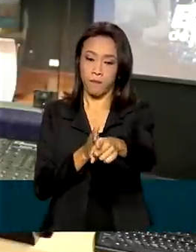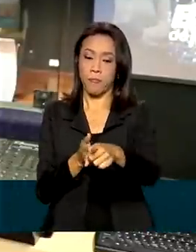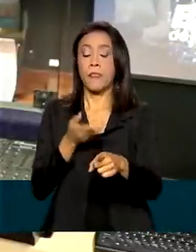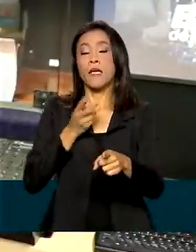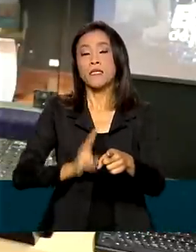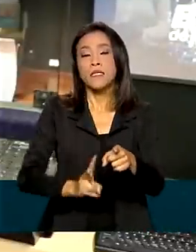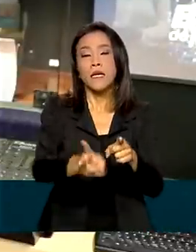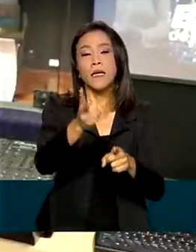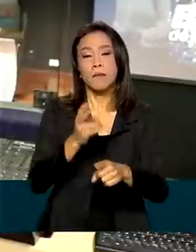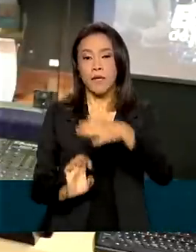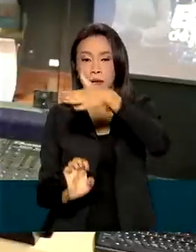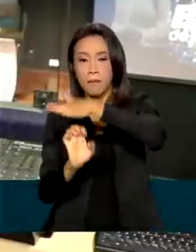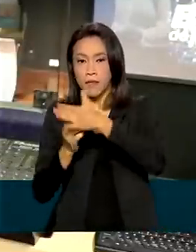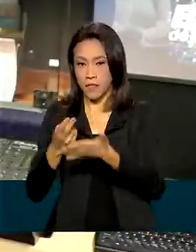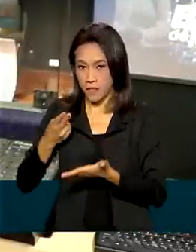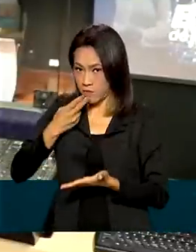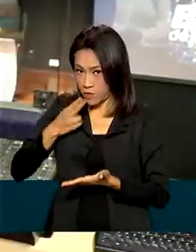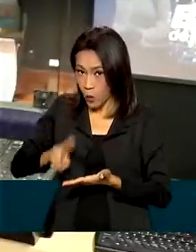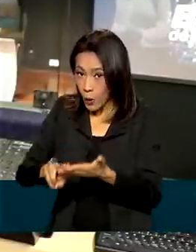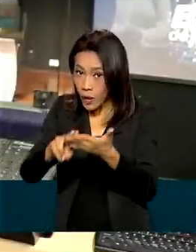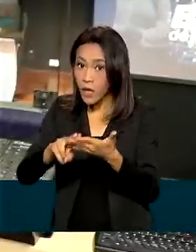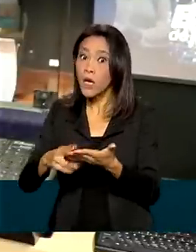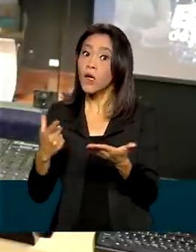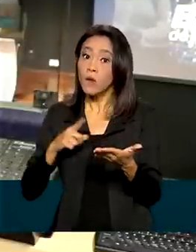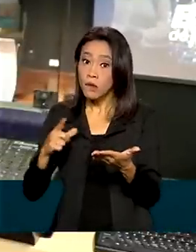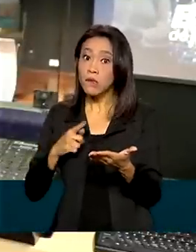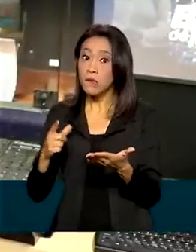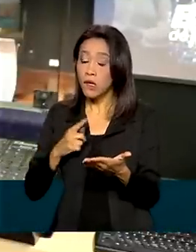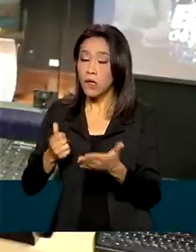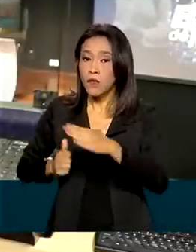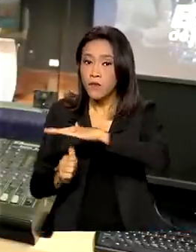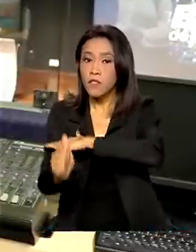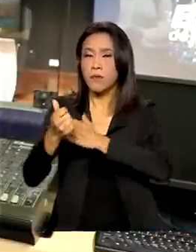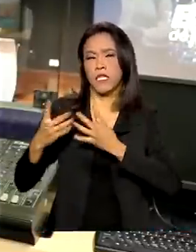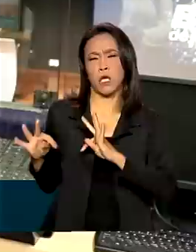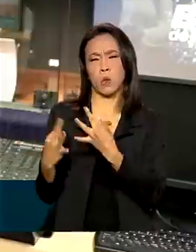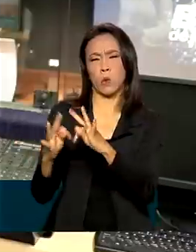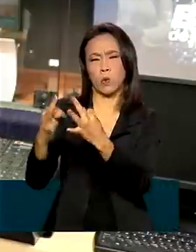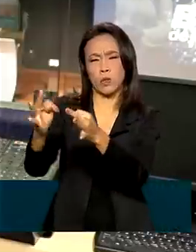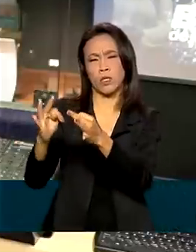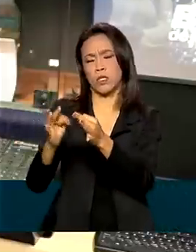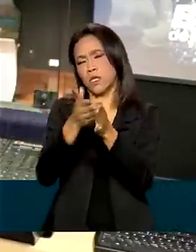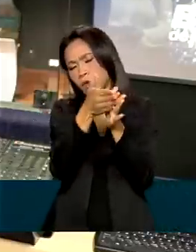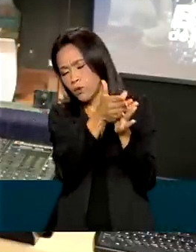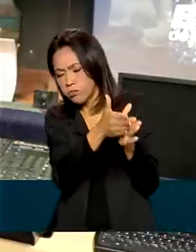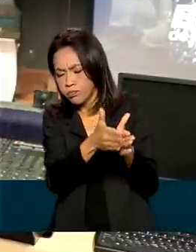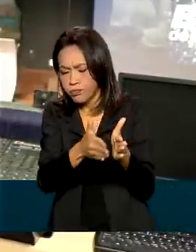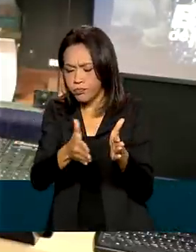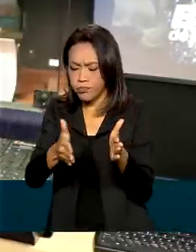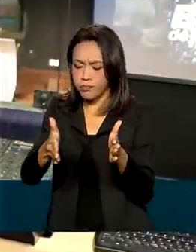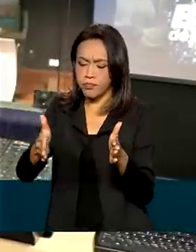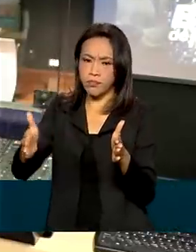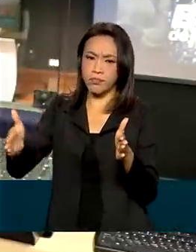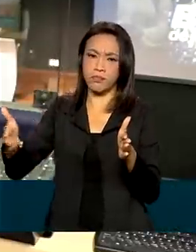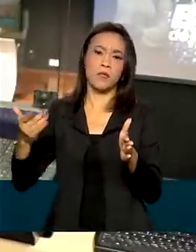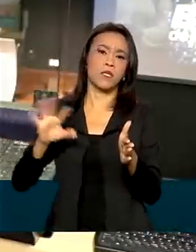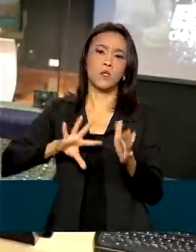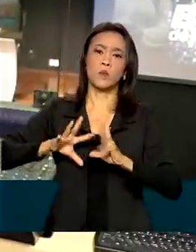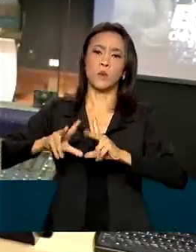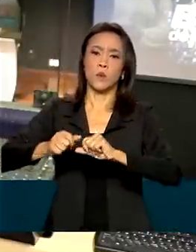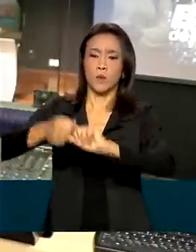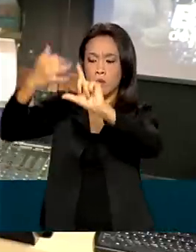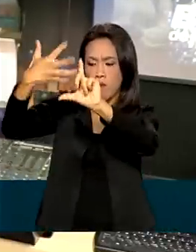Correios investem em tecnologia em toda a nossa cadeia de produção, em nossas capacidades, plataformas operacionais,